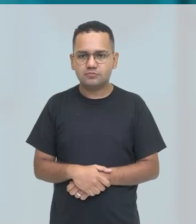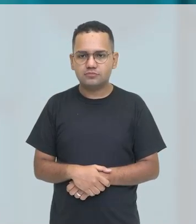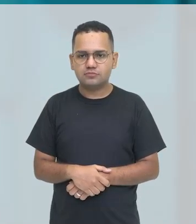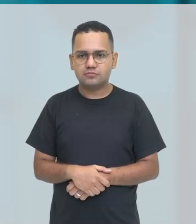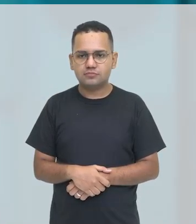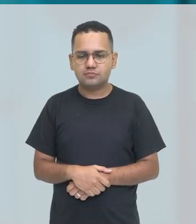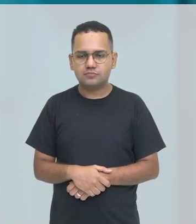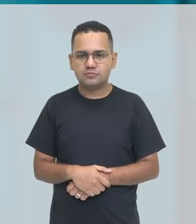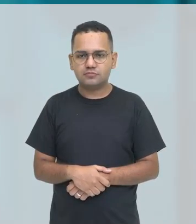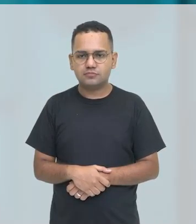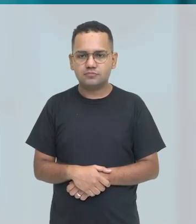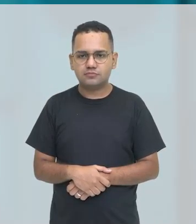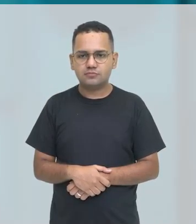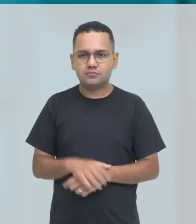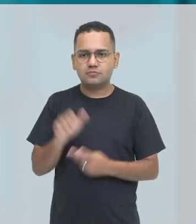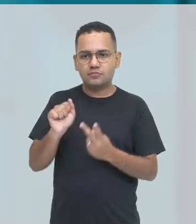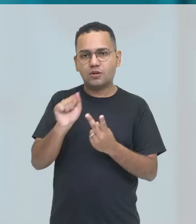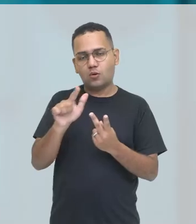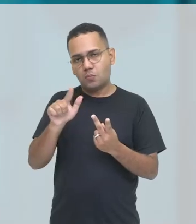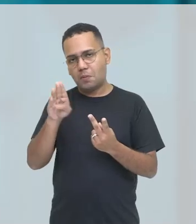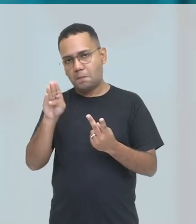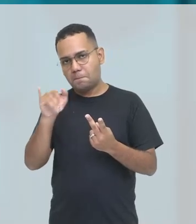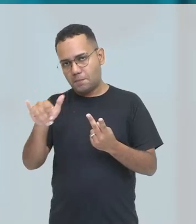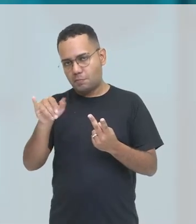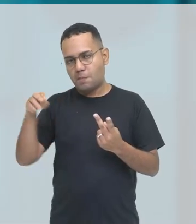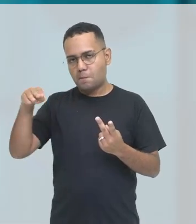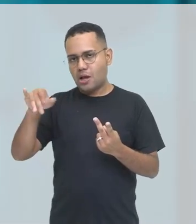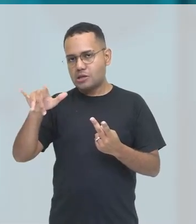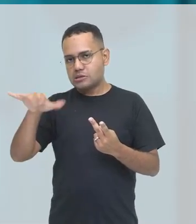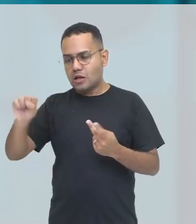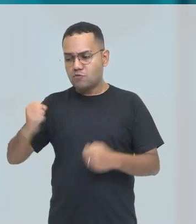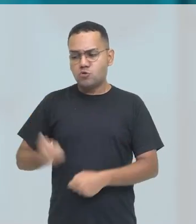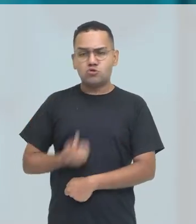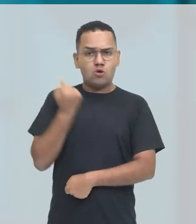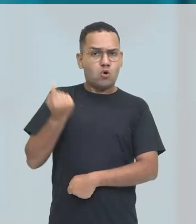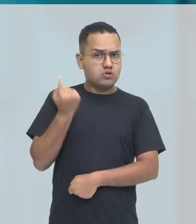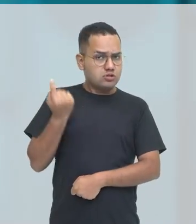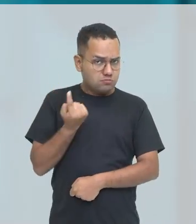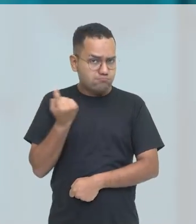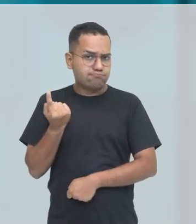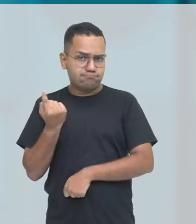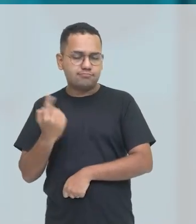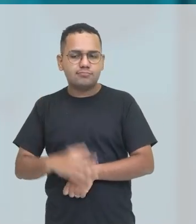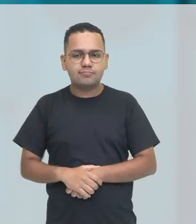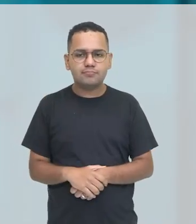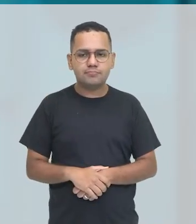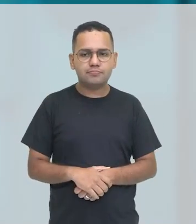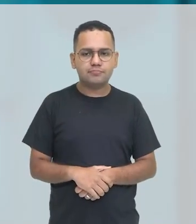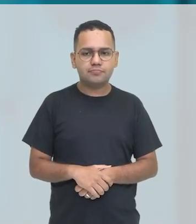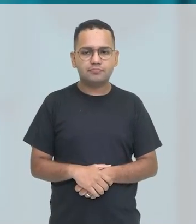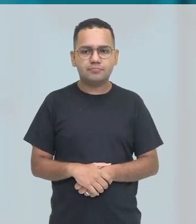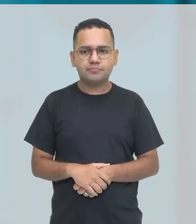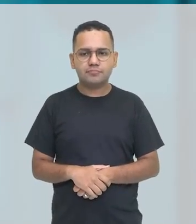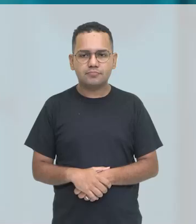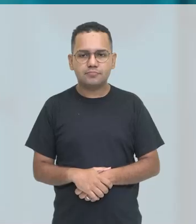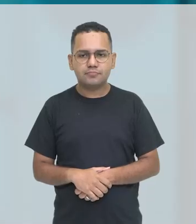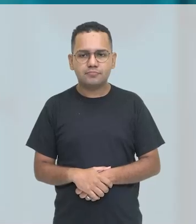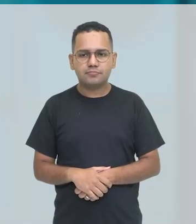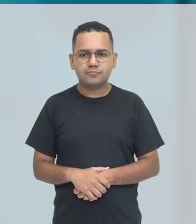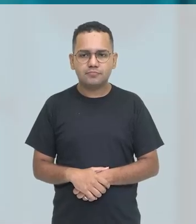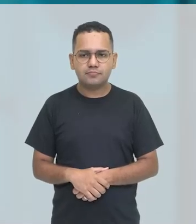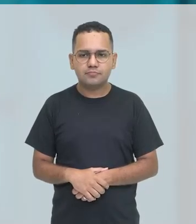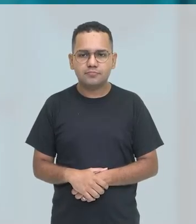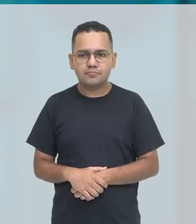no caso, ou by myself completamente sozinho. Eu tô utilizando o myself, que é a primeira pessoa, mas eu poderia